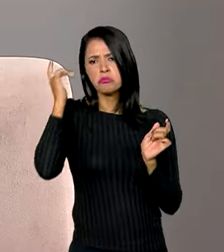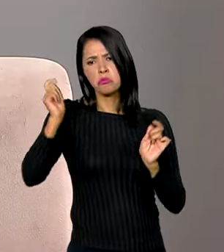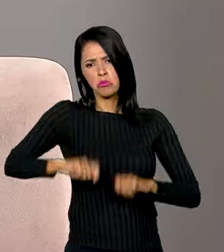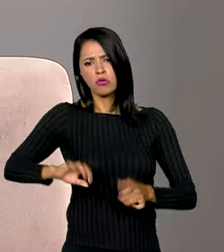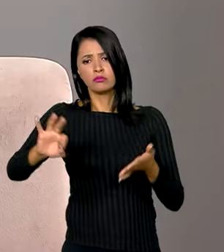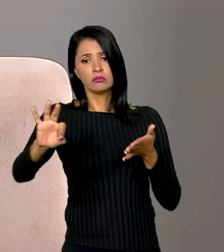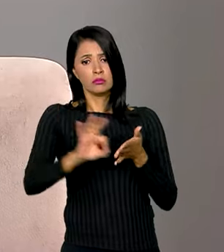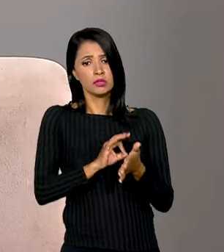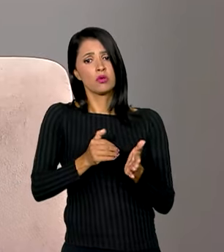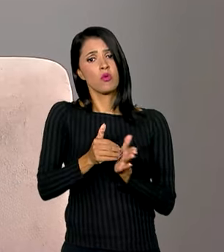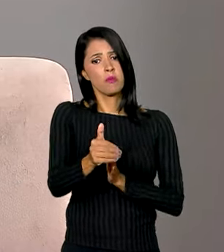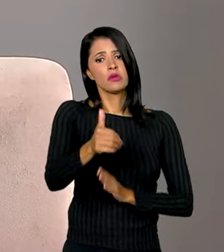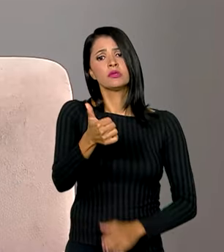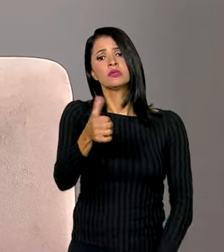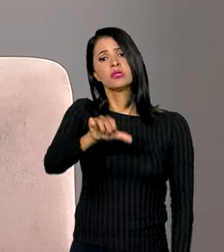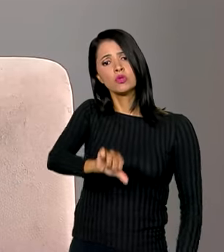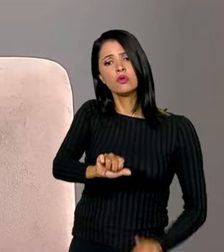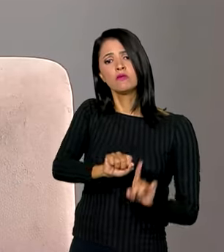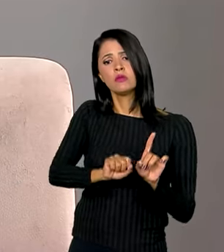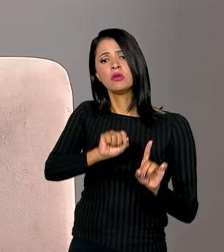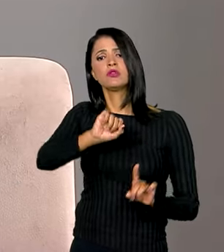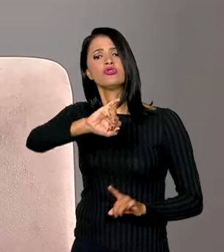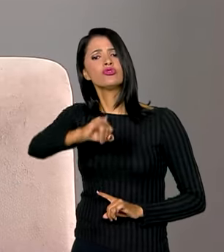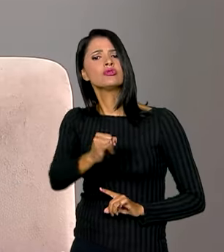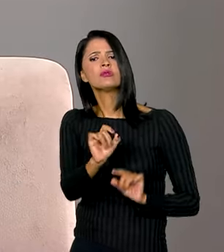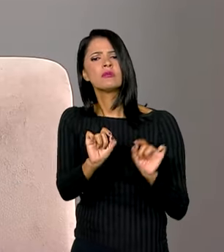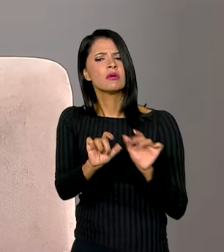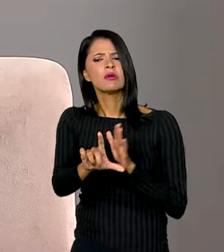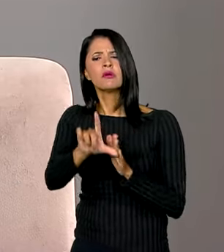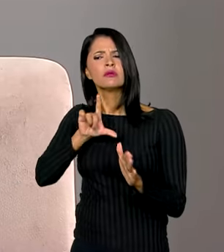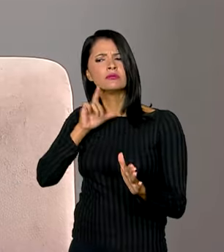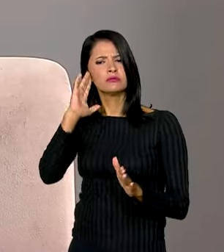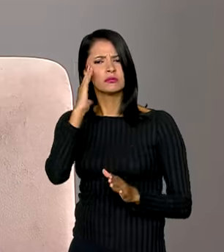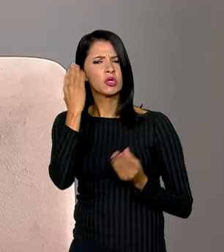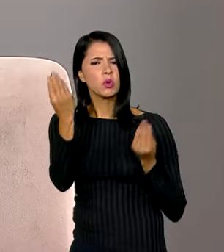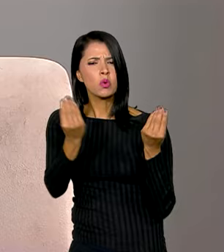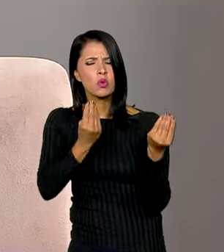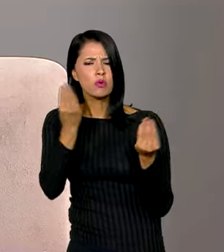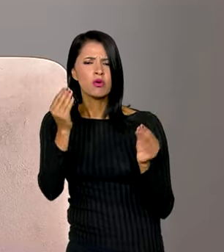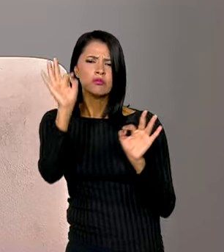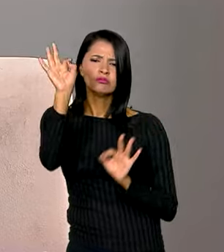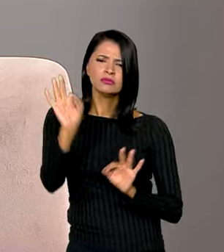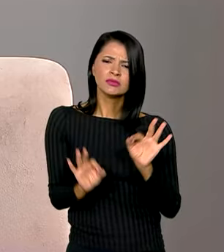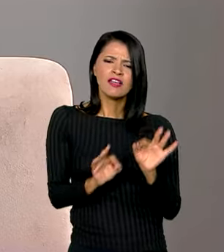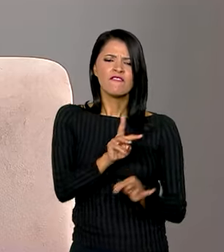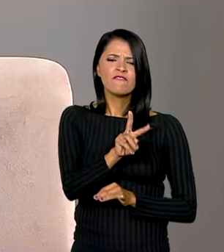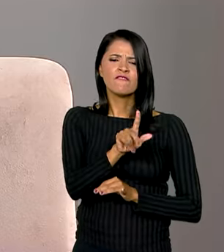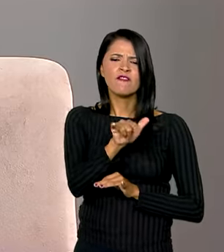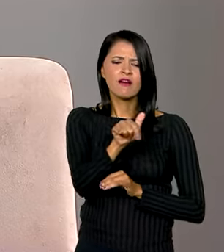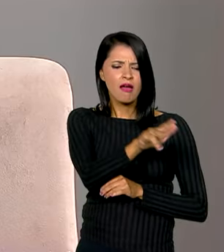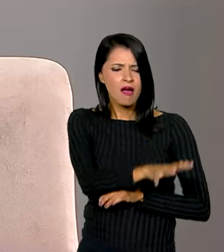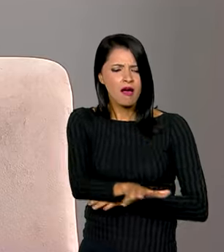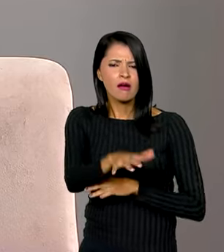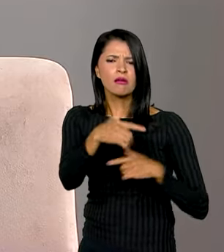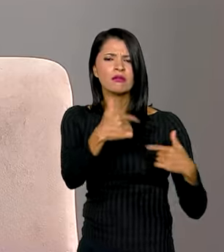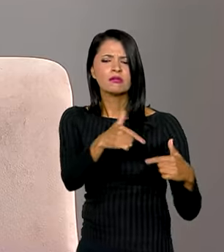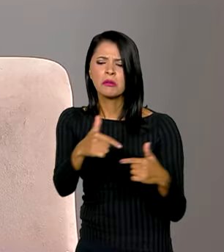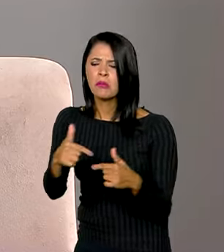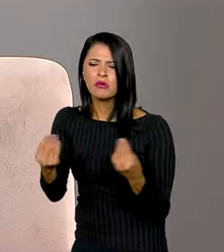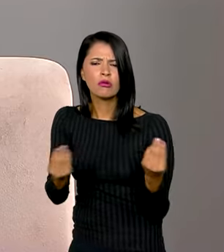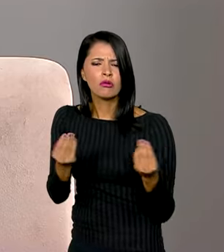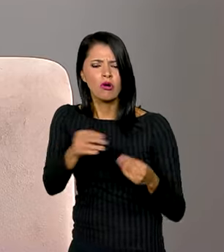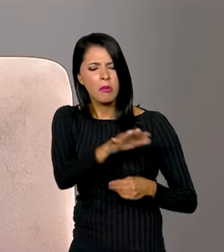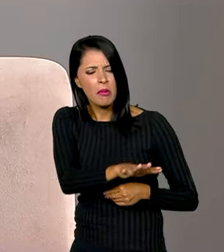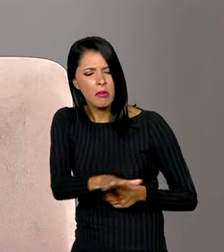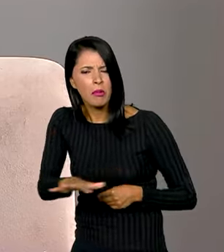é importante o candidato entender esse formato que divide as vagas em áreas de atuação. A senhora pode explicar em linhas gerais